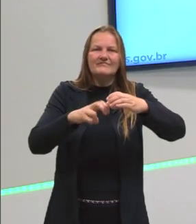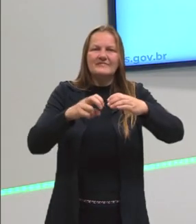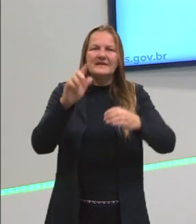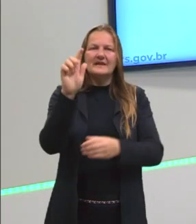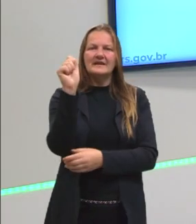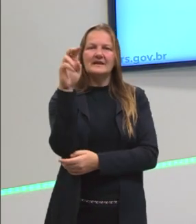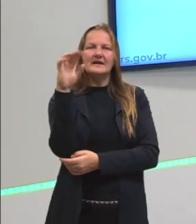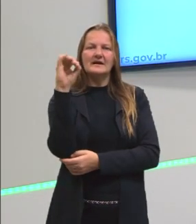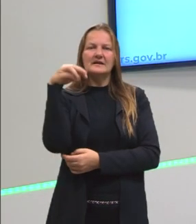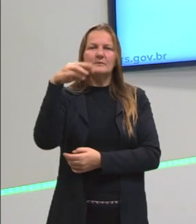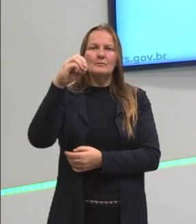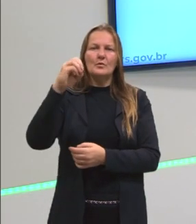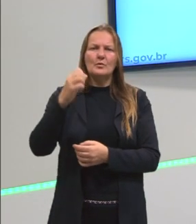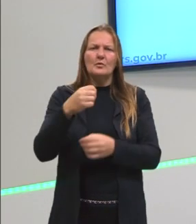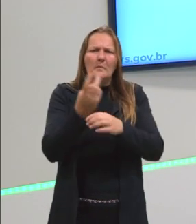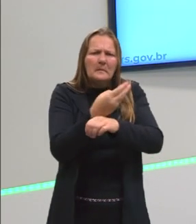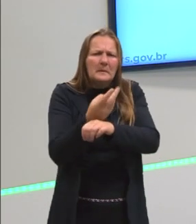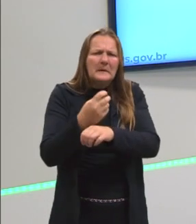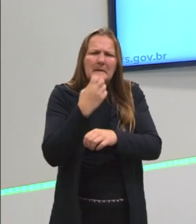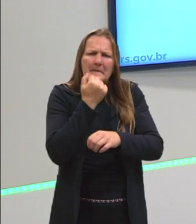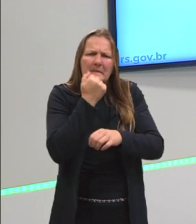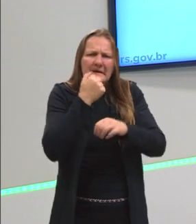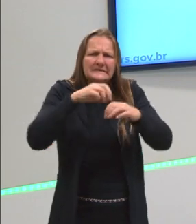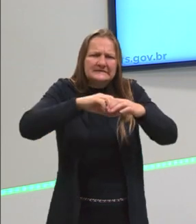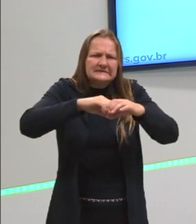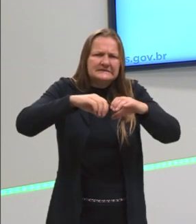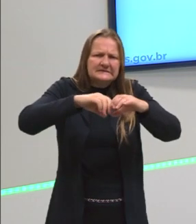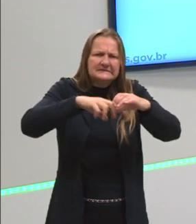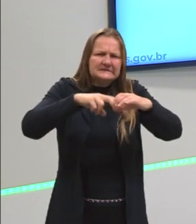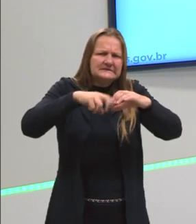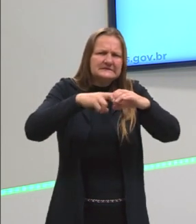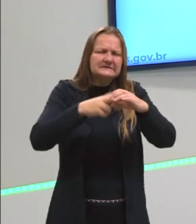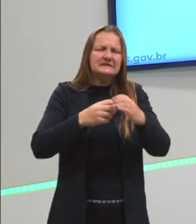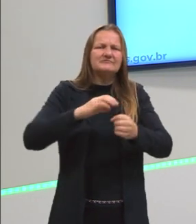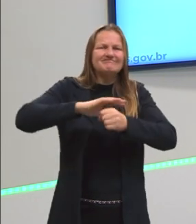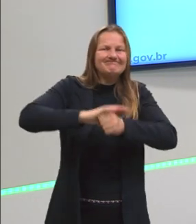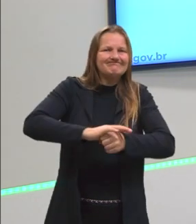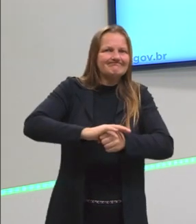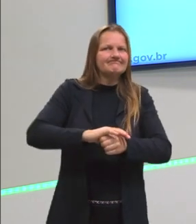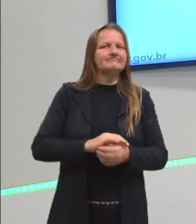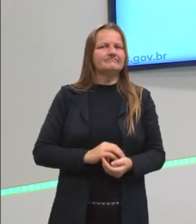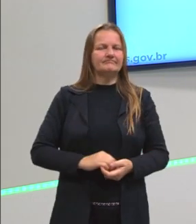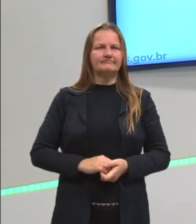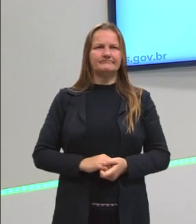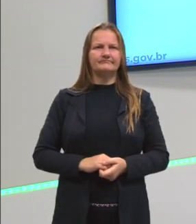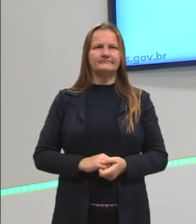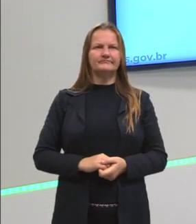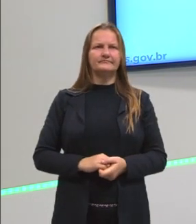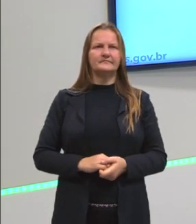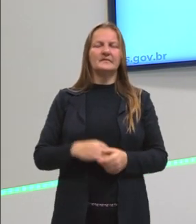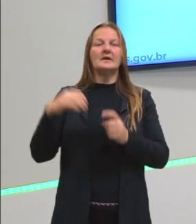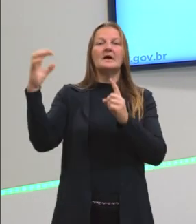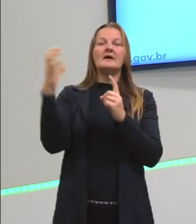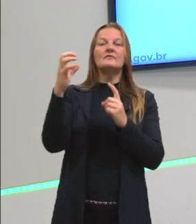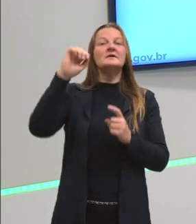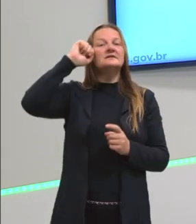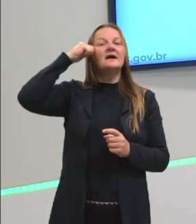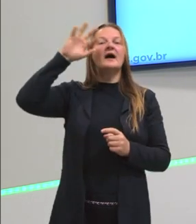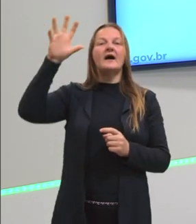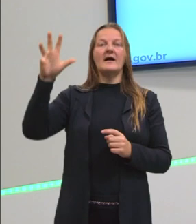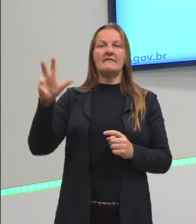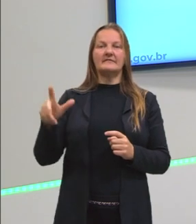têm esse direito e que estão sendo surupiados deles. Olha, da influência africana,